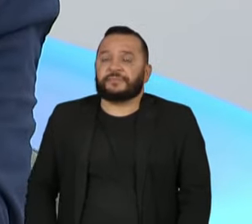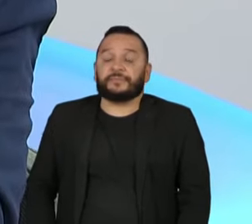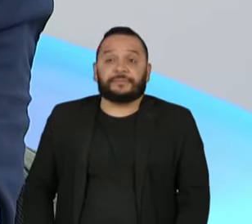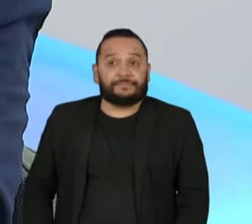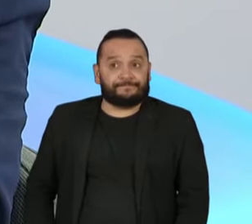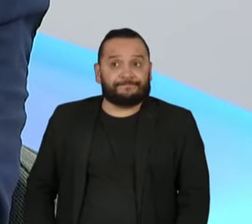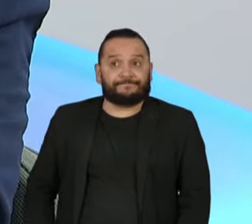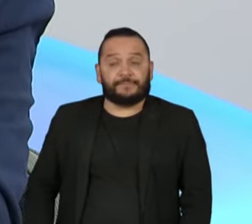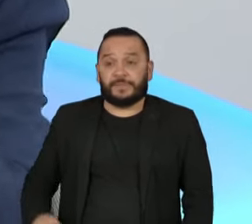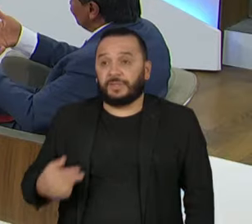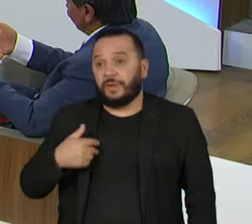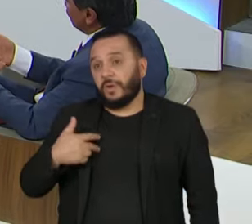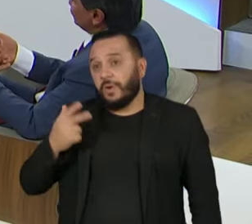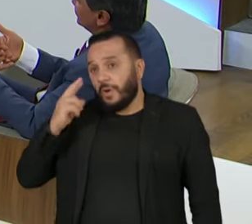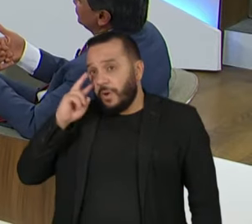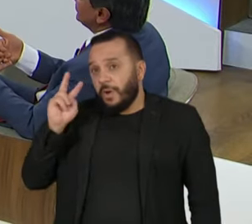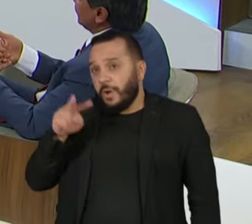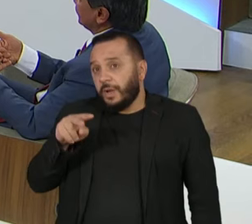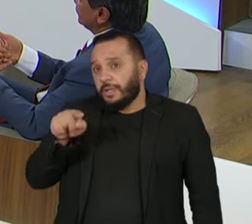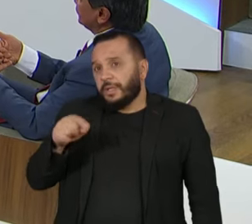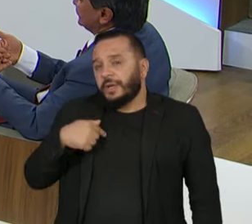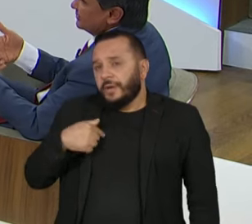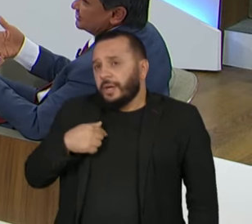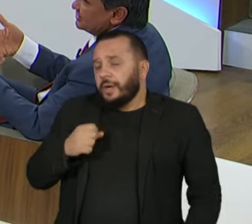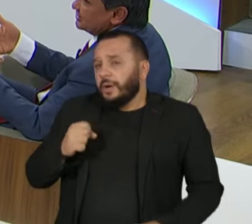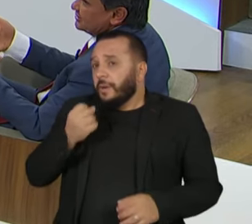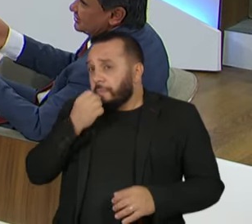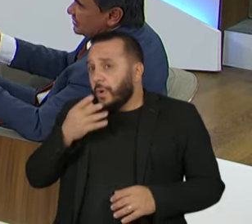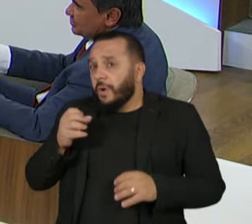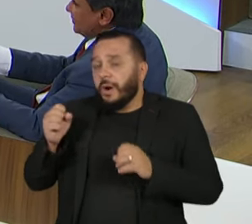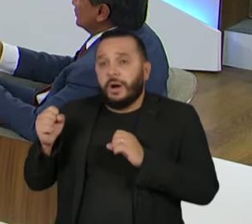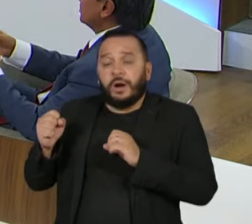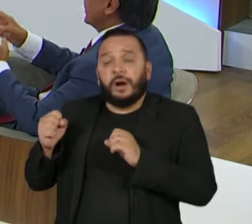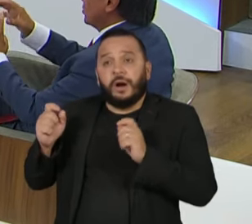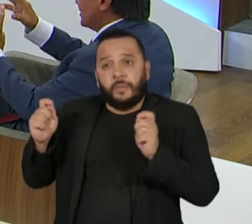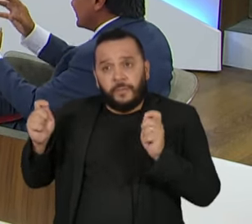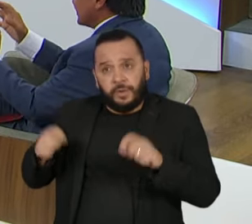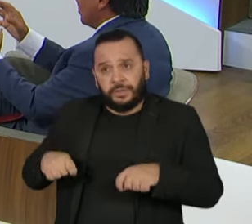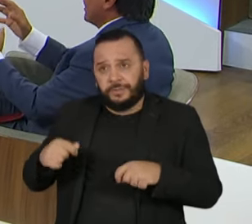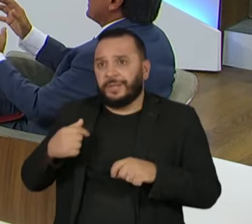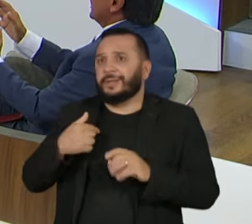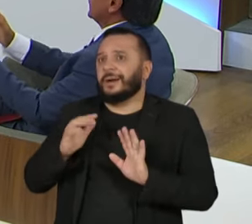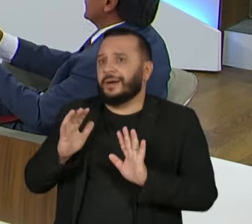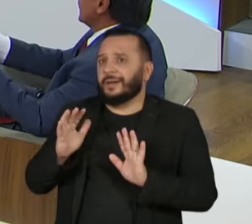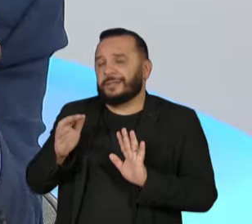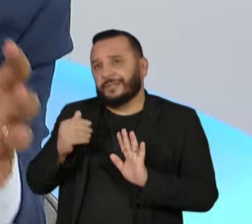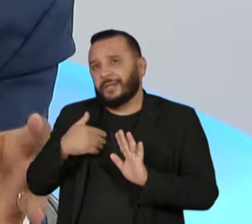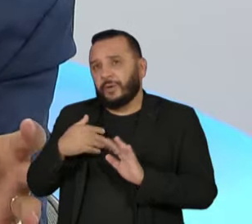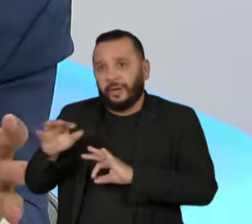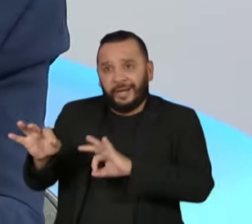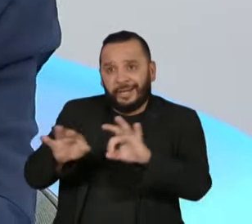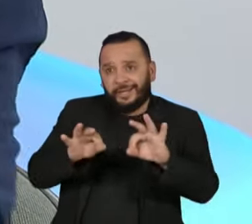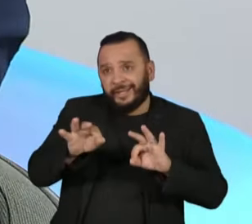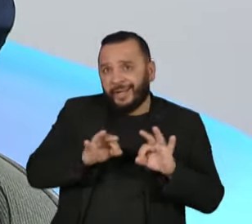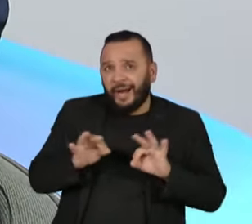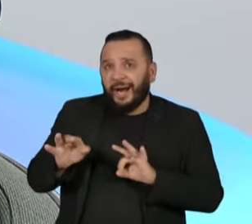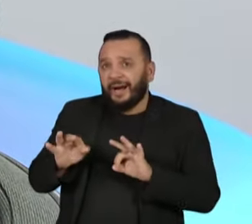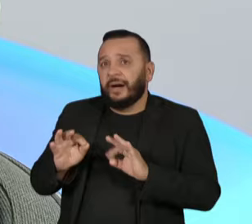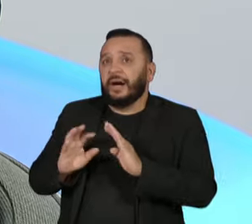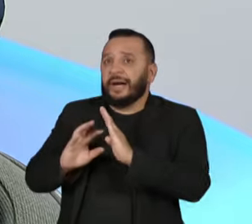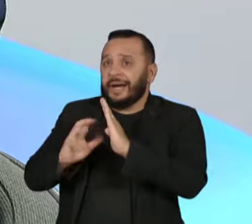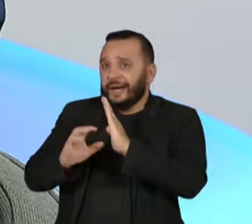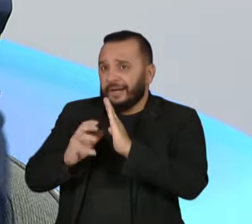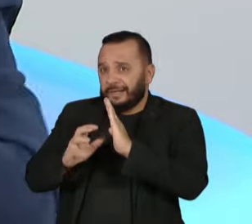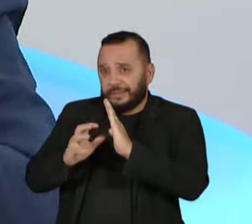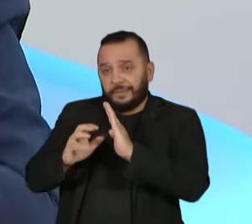quando olho assim, eu vejo boas possibilidades de entendimento para organizar uma base, tanto na Câmara